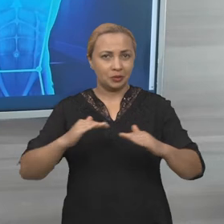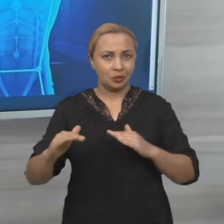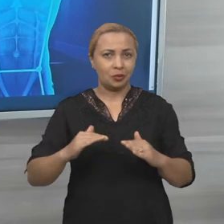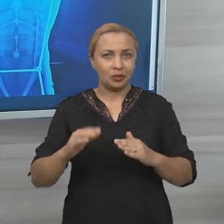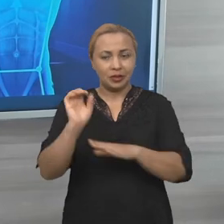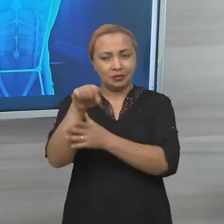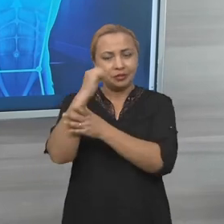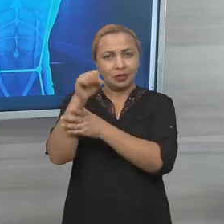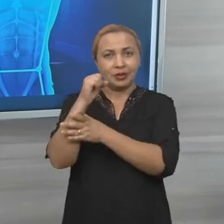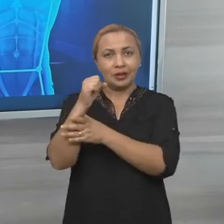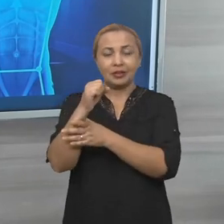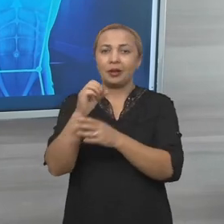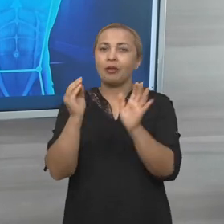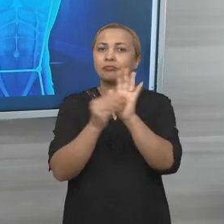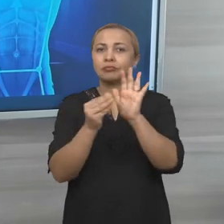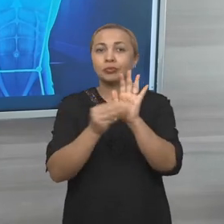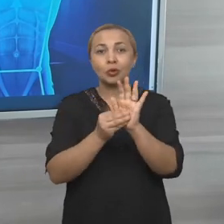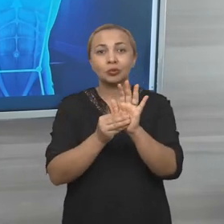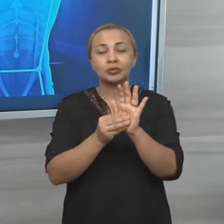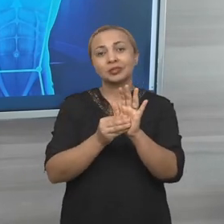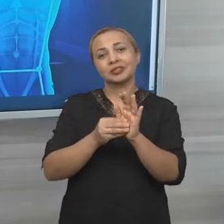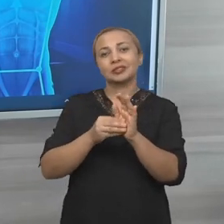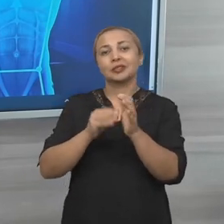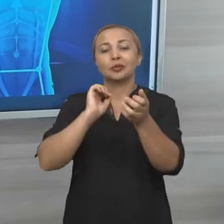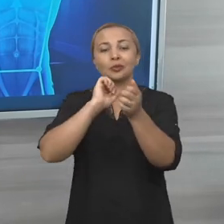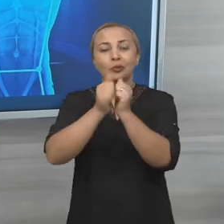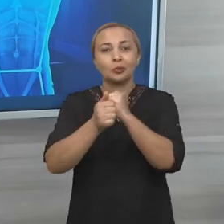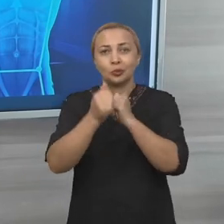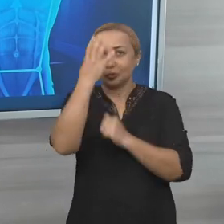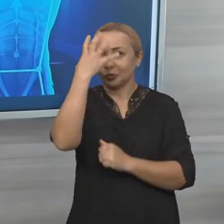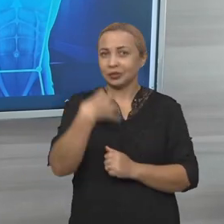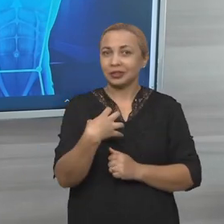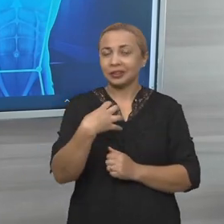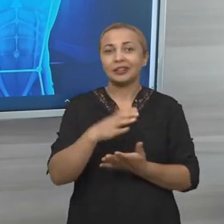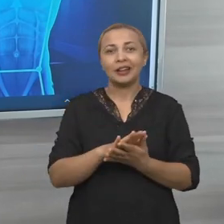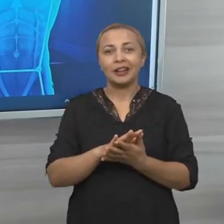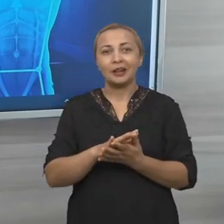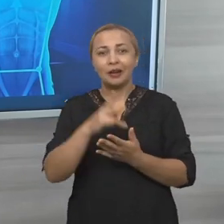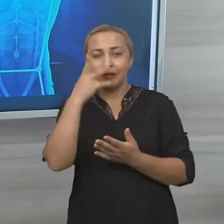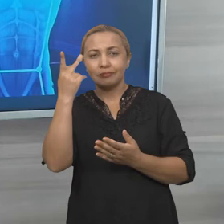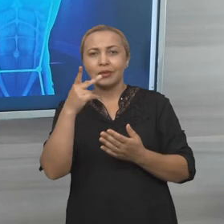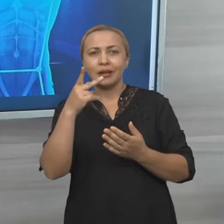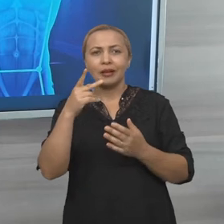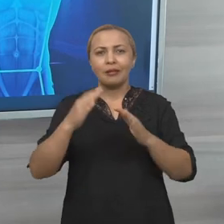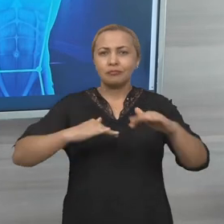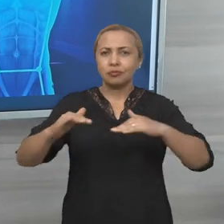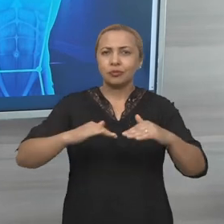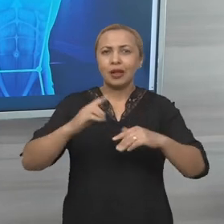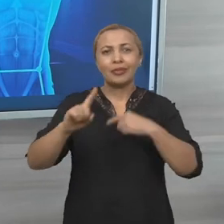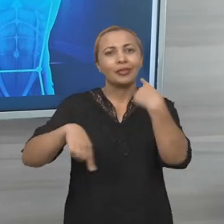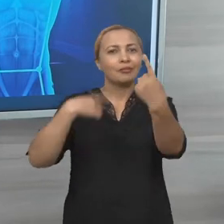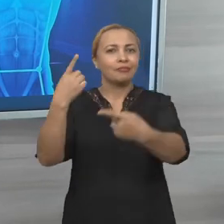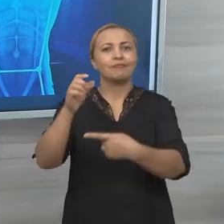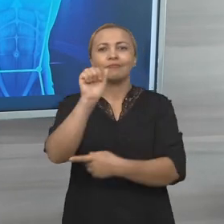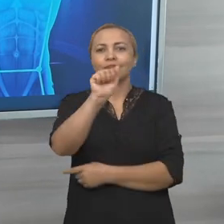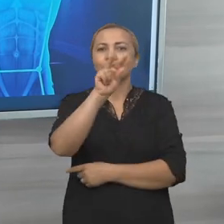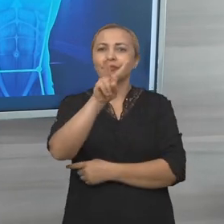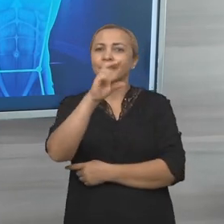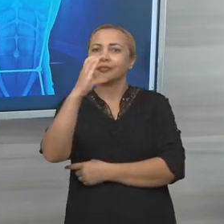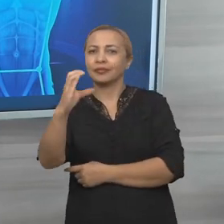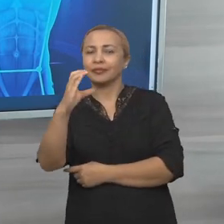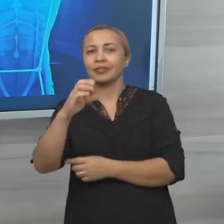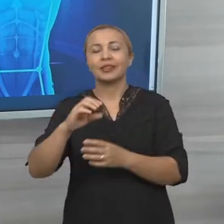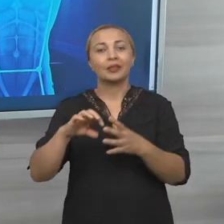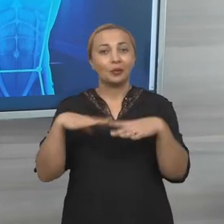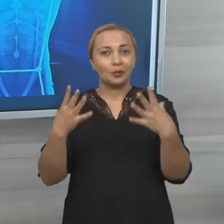a proposta do Rehabilite Gaming era simplesmente trabalhar com reabilitação motora pós-AVC. A partir do